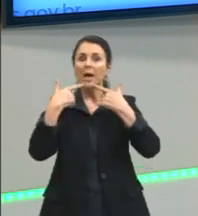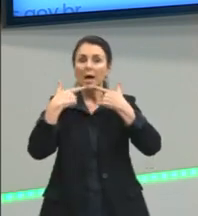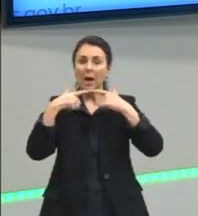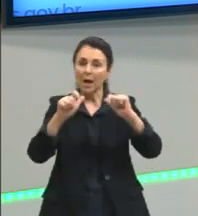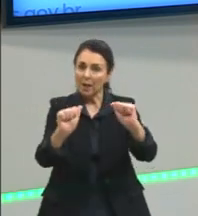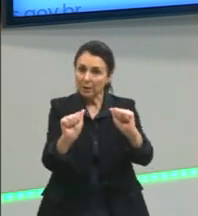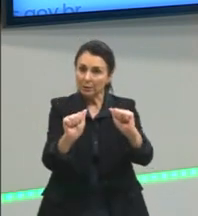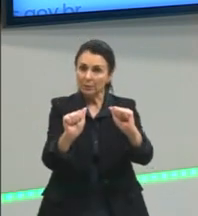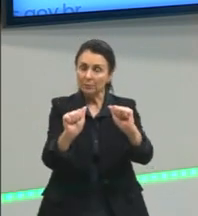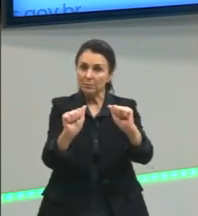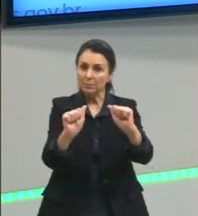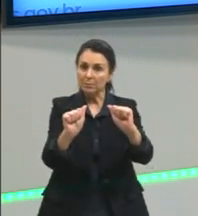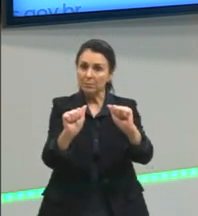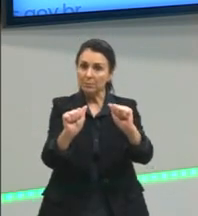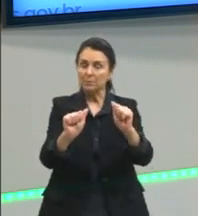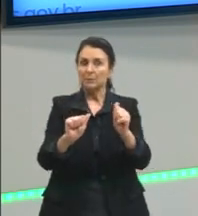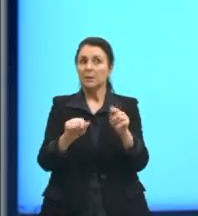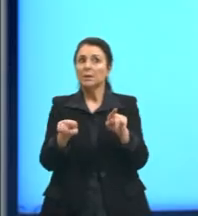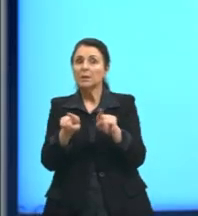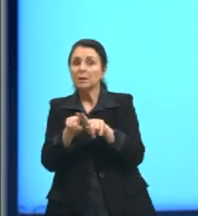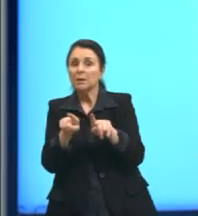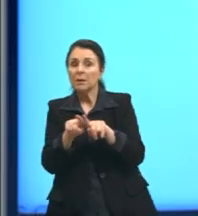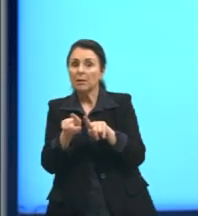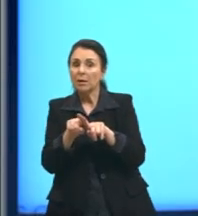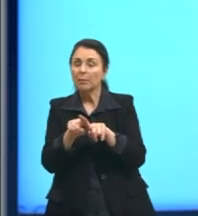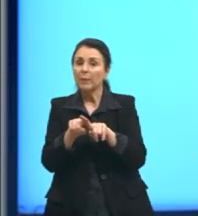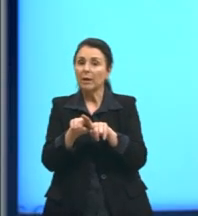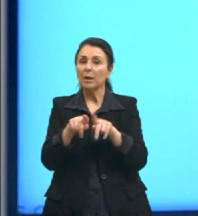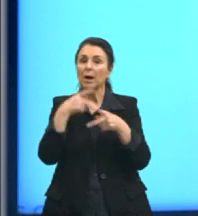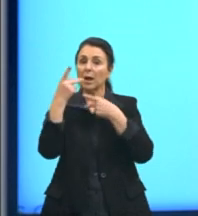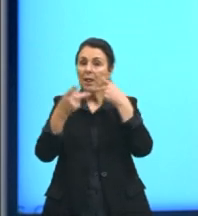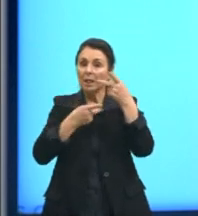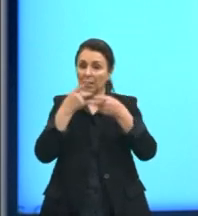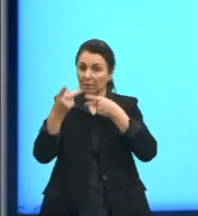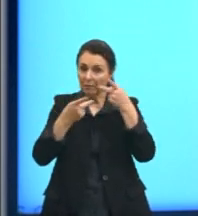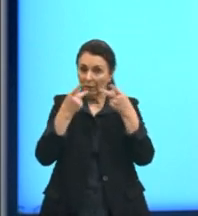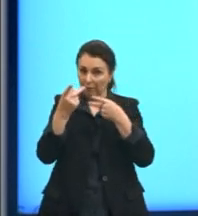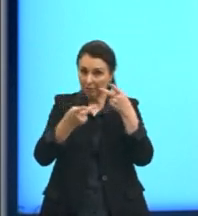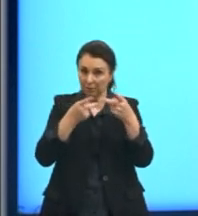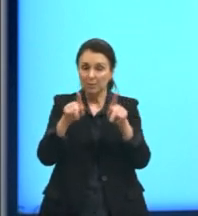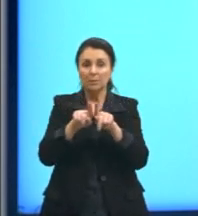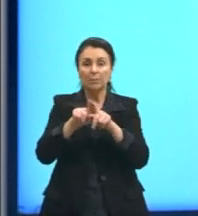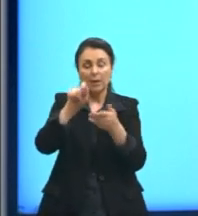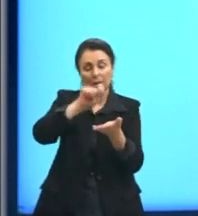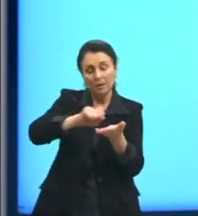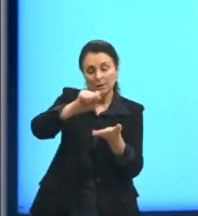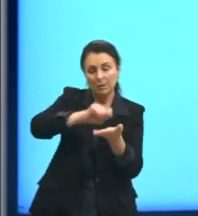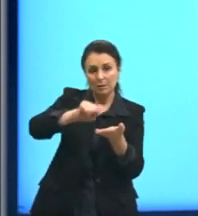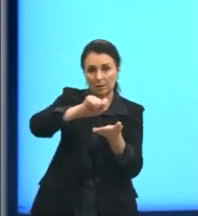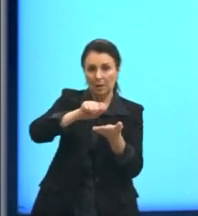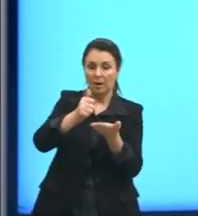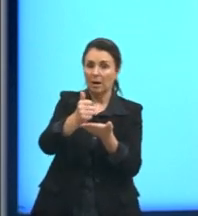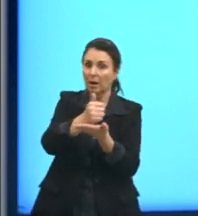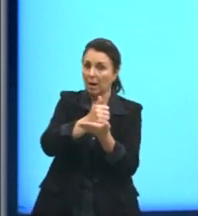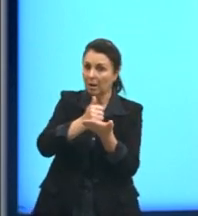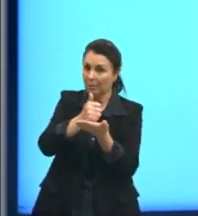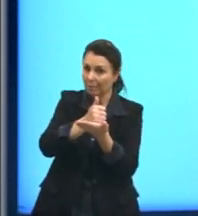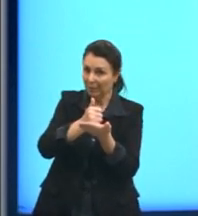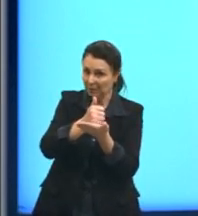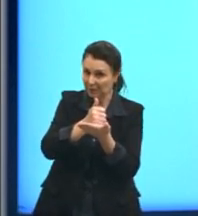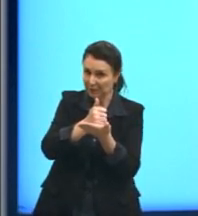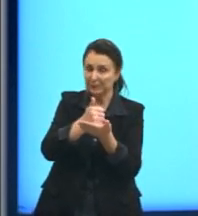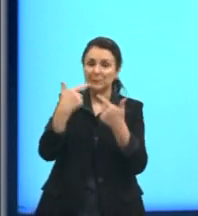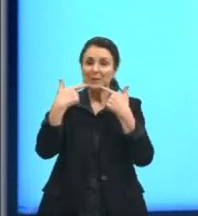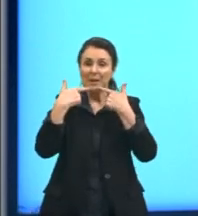de uma maneira um pouco mais restrita através da fala e da escrita. Então, a base, a linguagem,